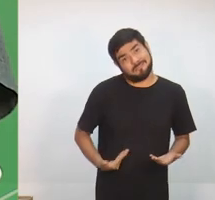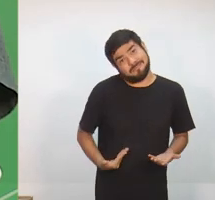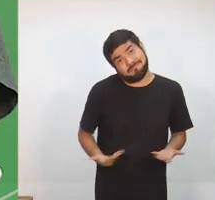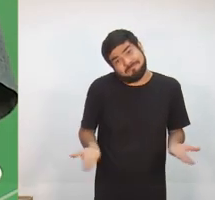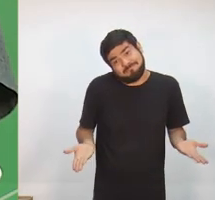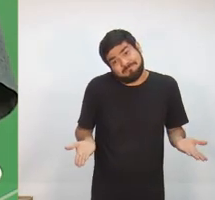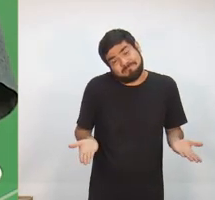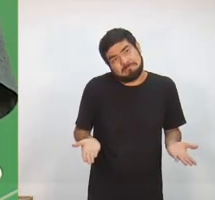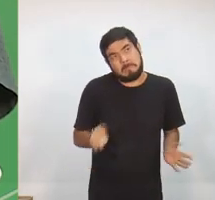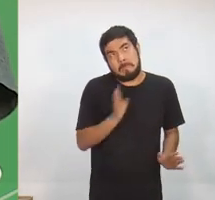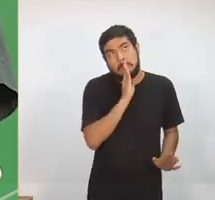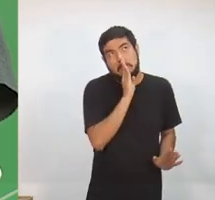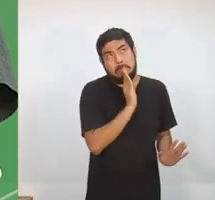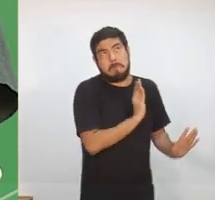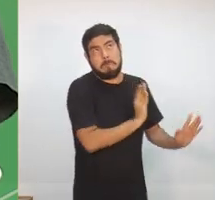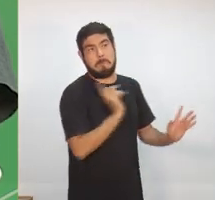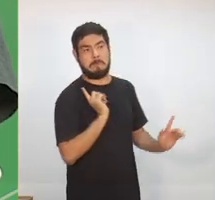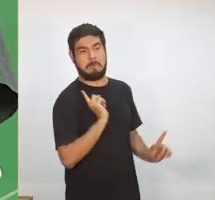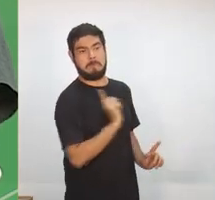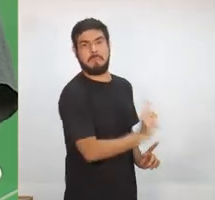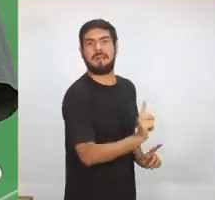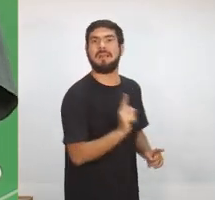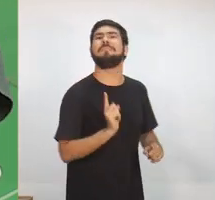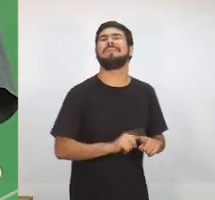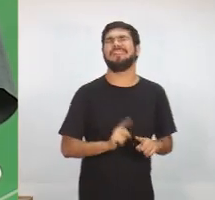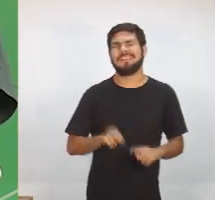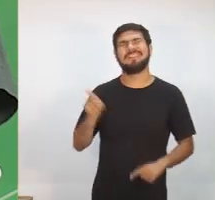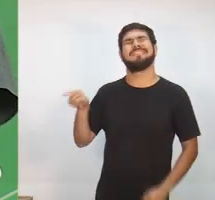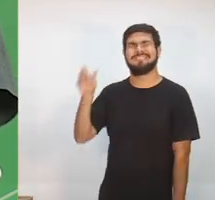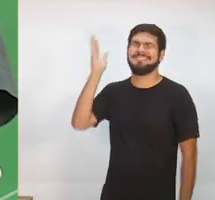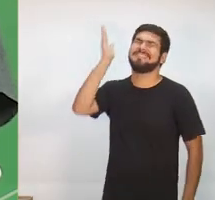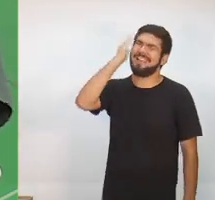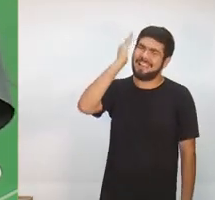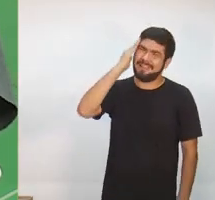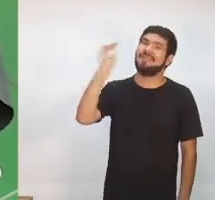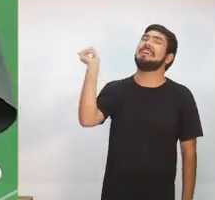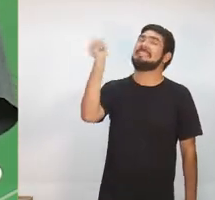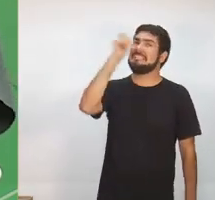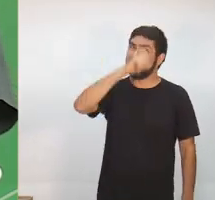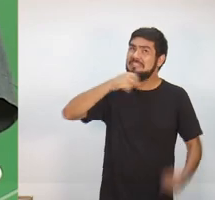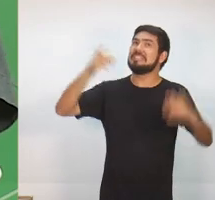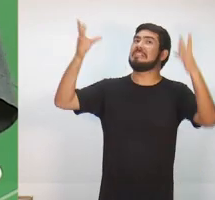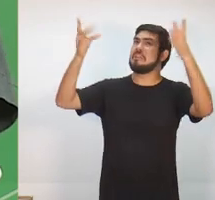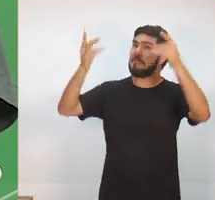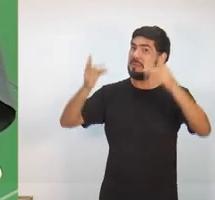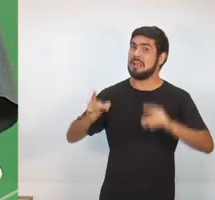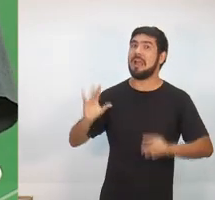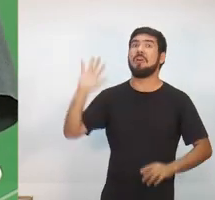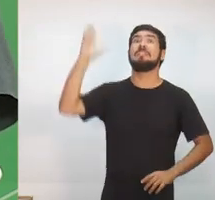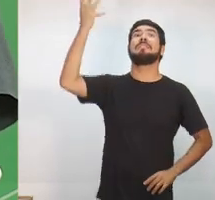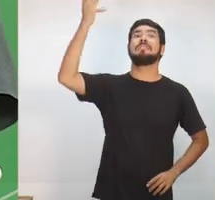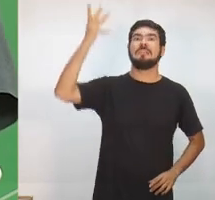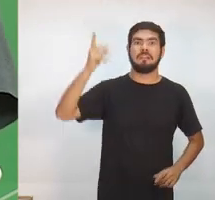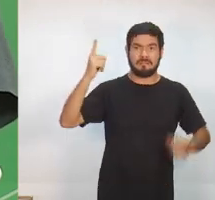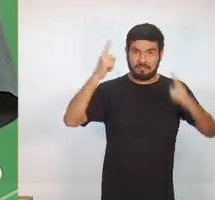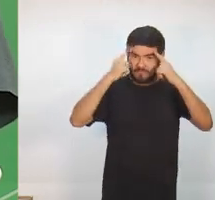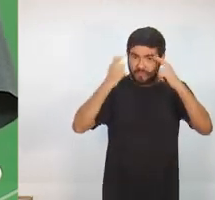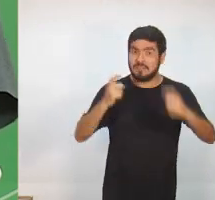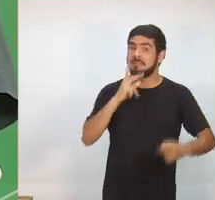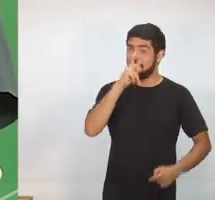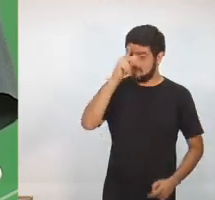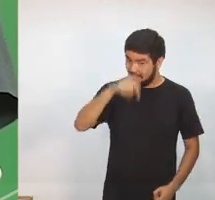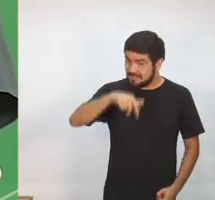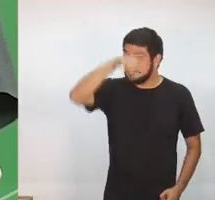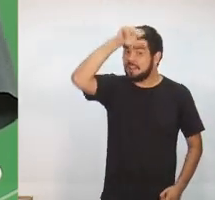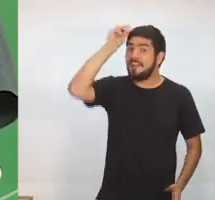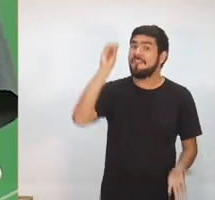se ausentou disso, não veio para esse debate, porque é difícil ele explicar por que ele está deixando esse caos para nós no nosso Estado. A nossa